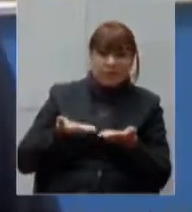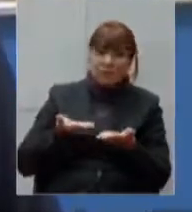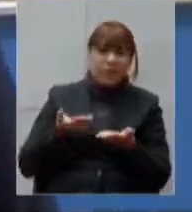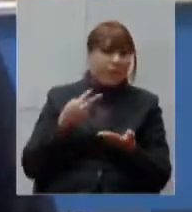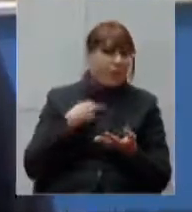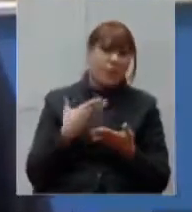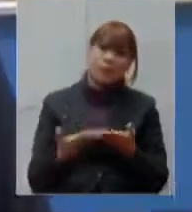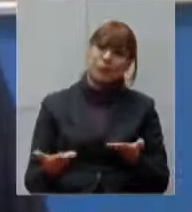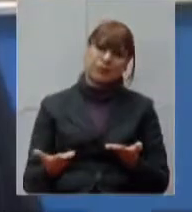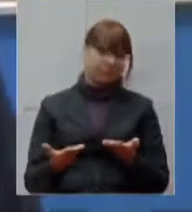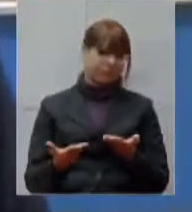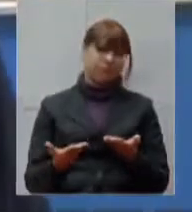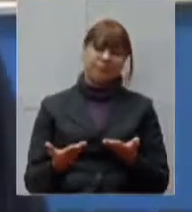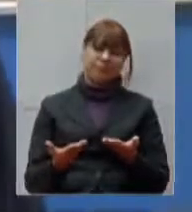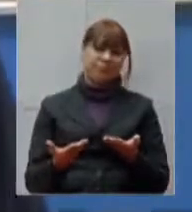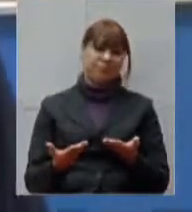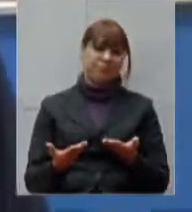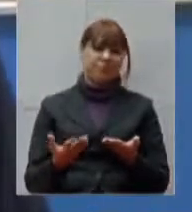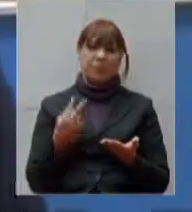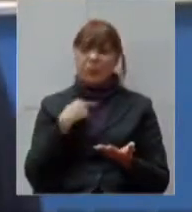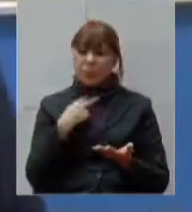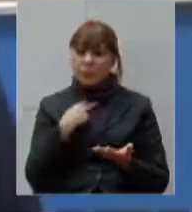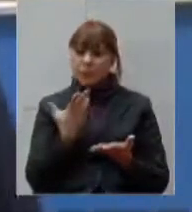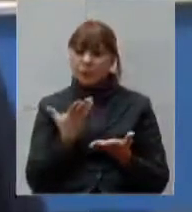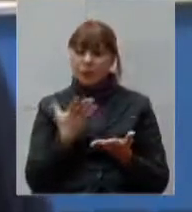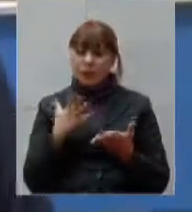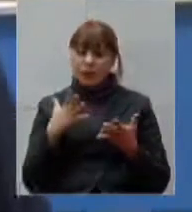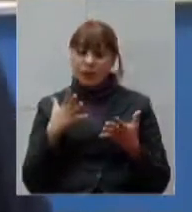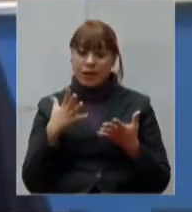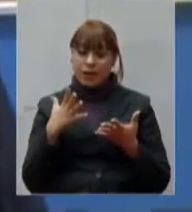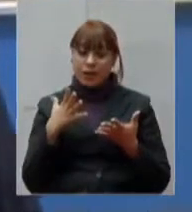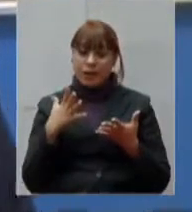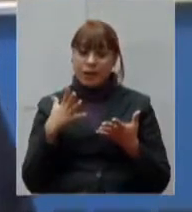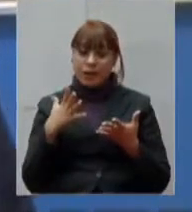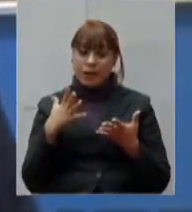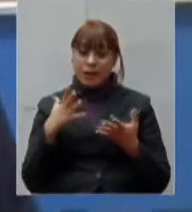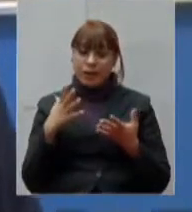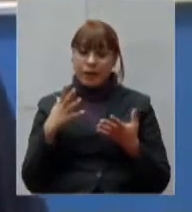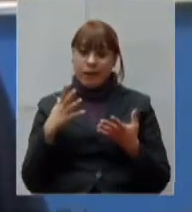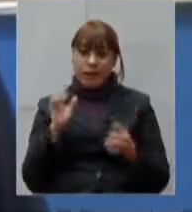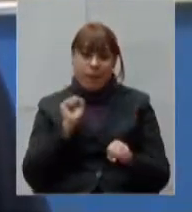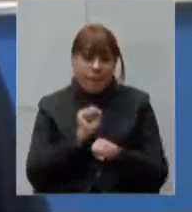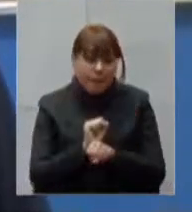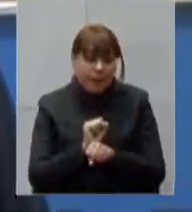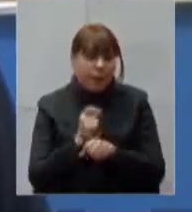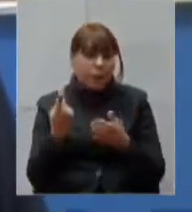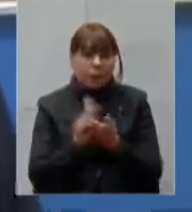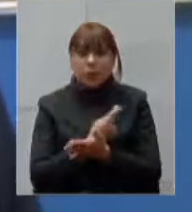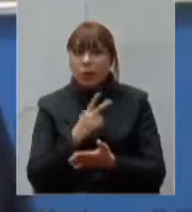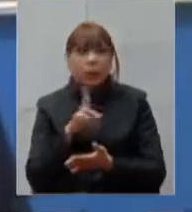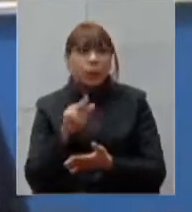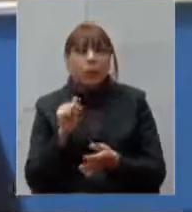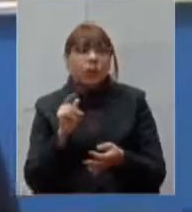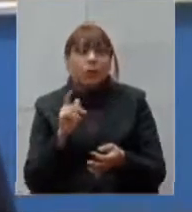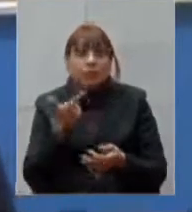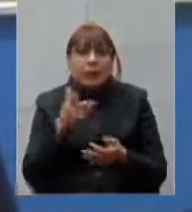poderemos impedir óbitos mas temos que nos unir para que